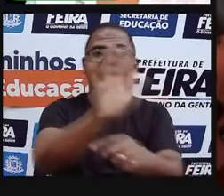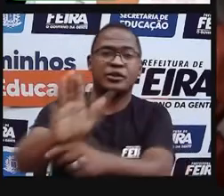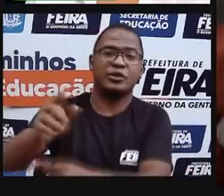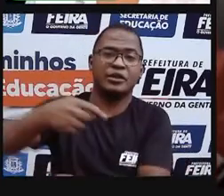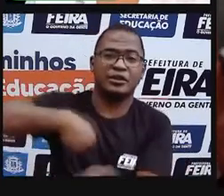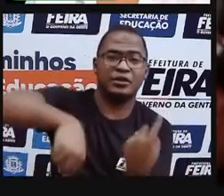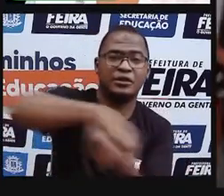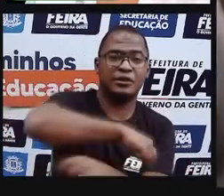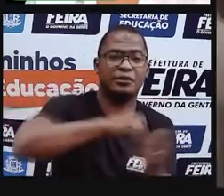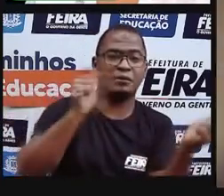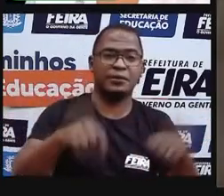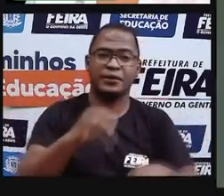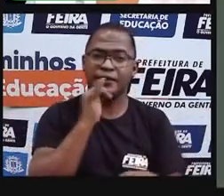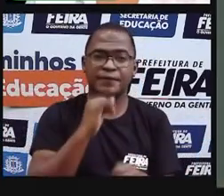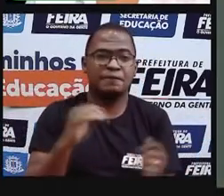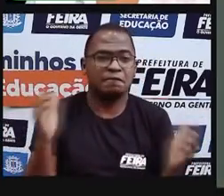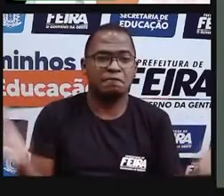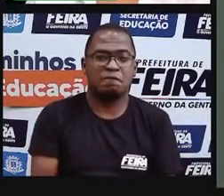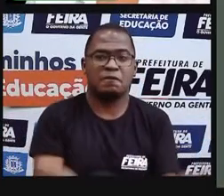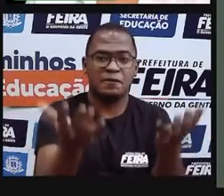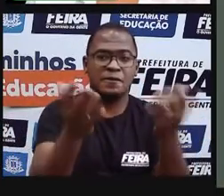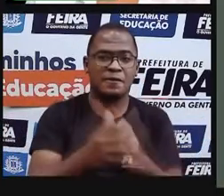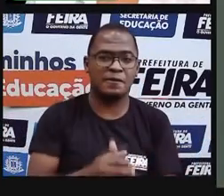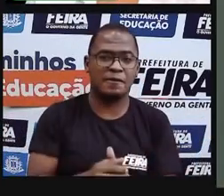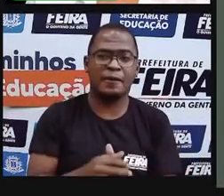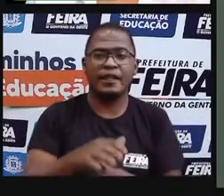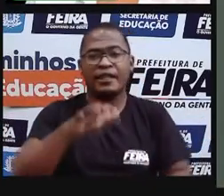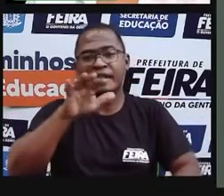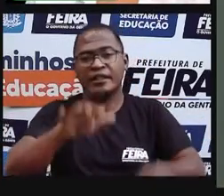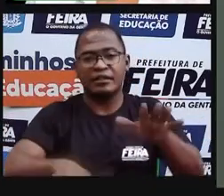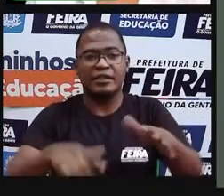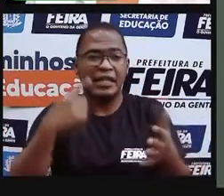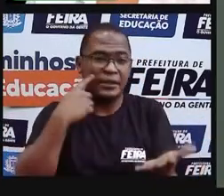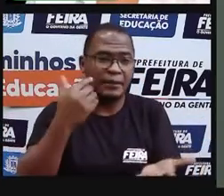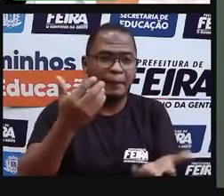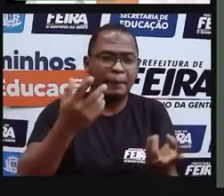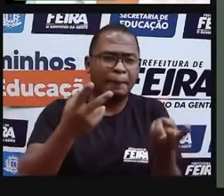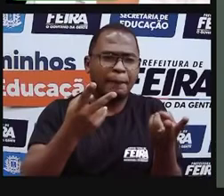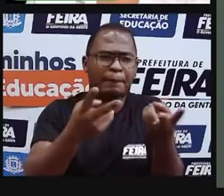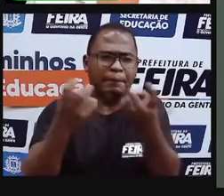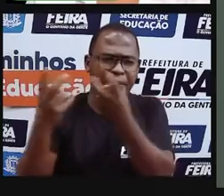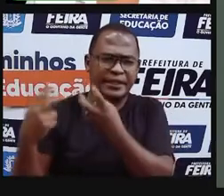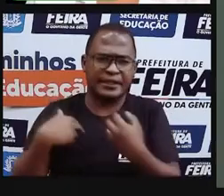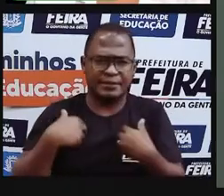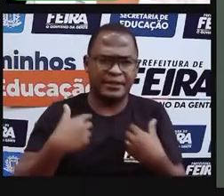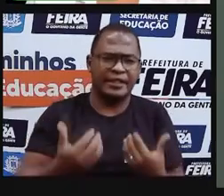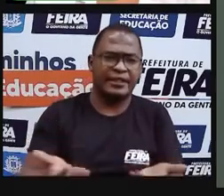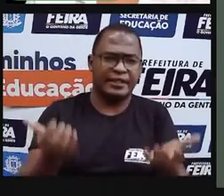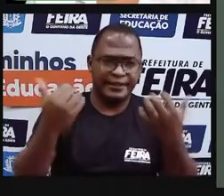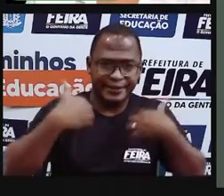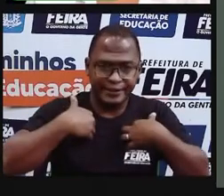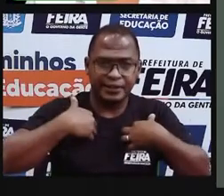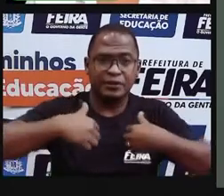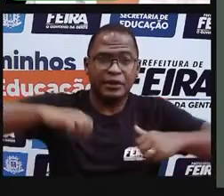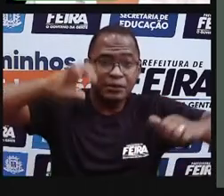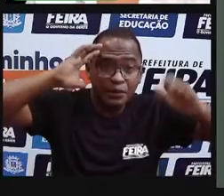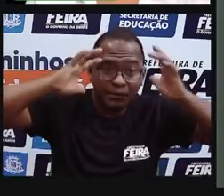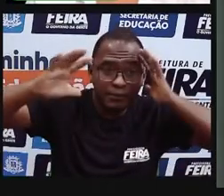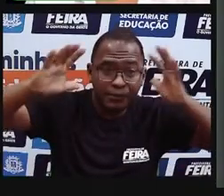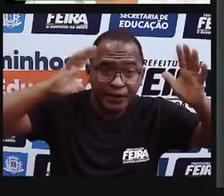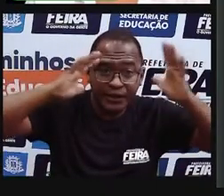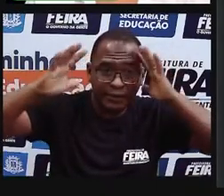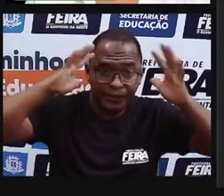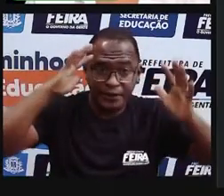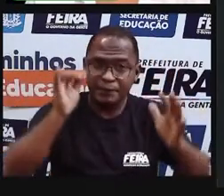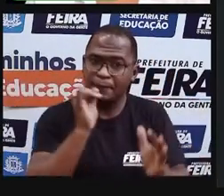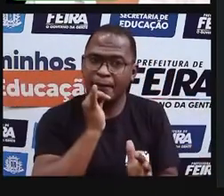Você pode não se sentir assim, eu entendo. Estamos cercados por um condicionamento do pensar que nos diz que apenas as pessoas famosas e